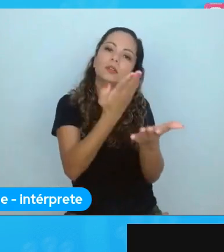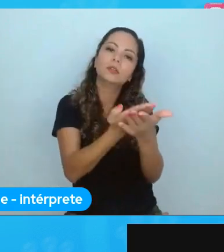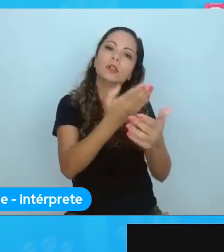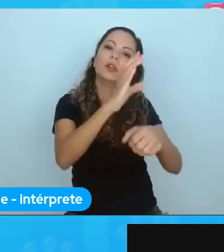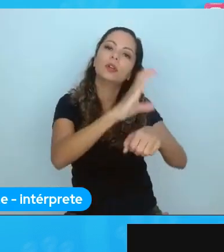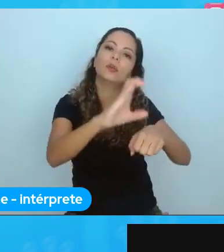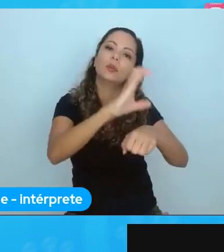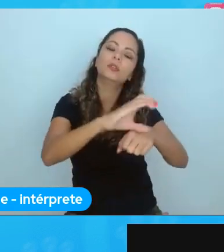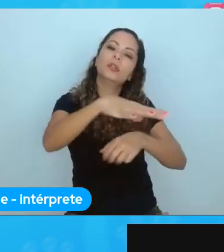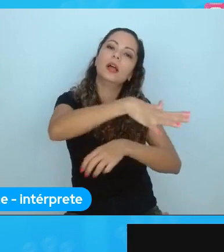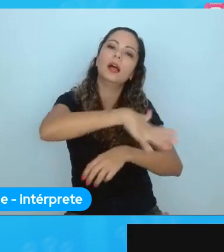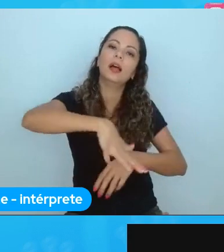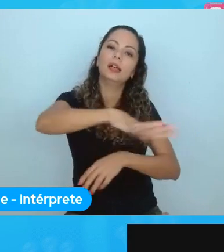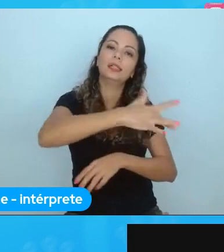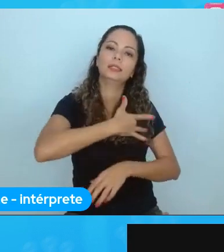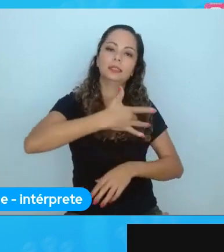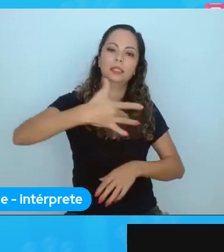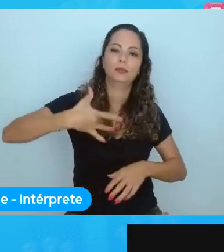atuar em data science?